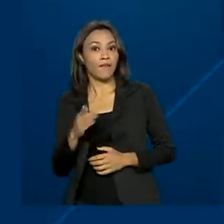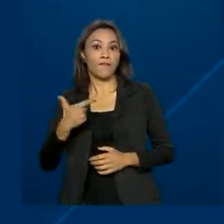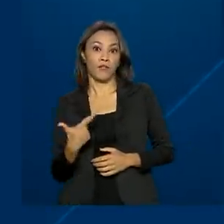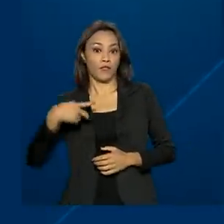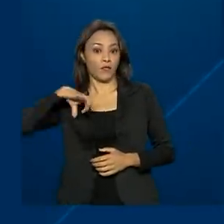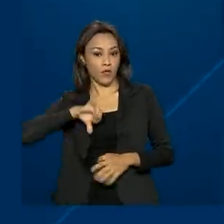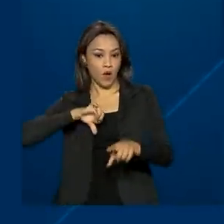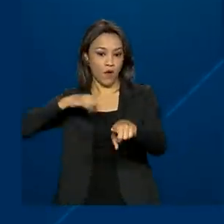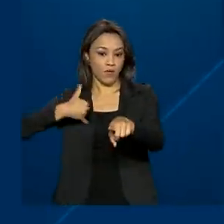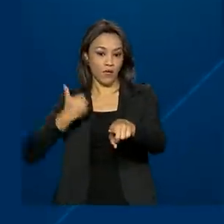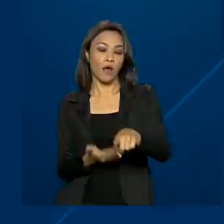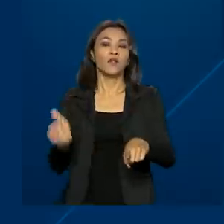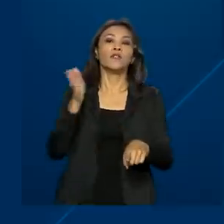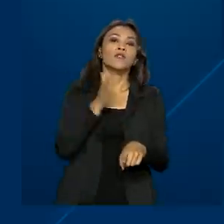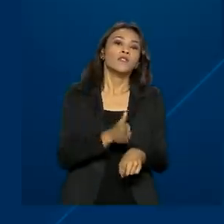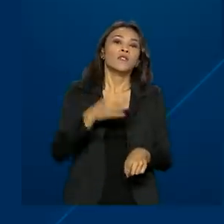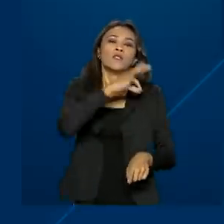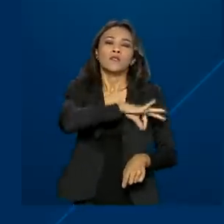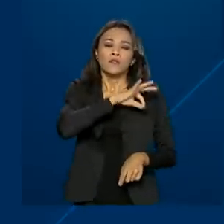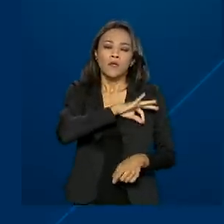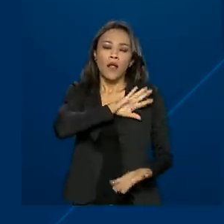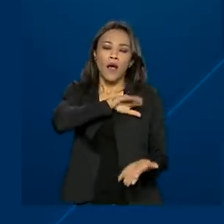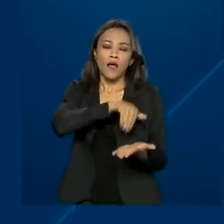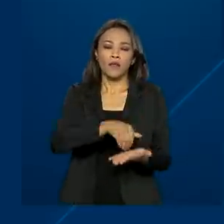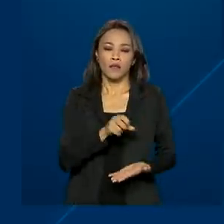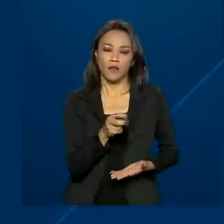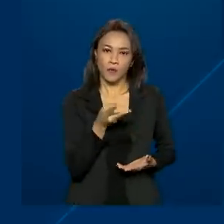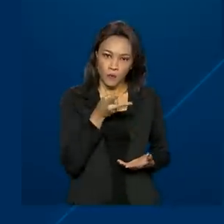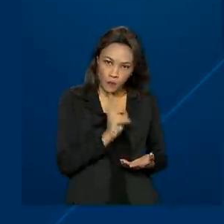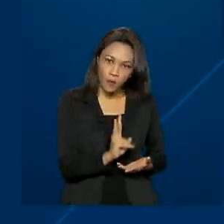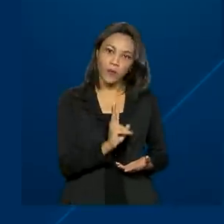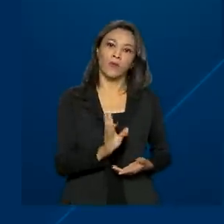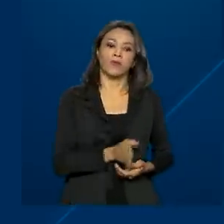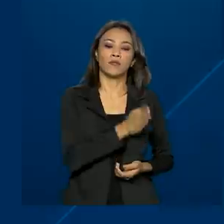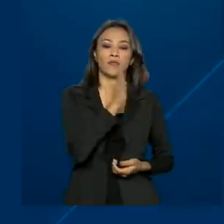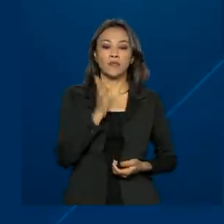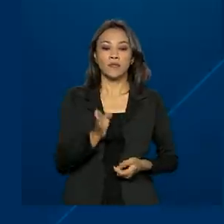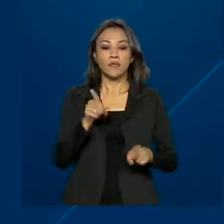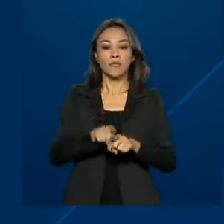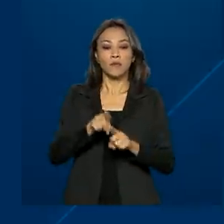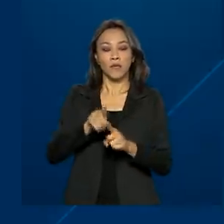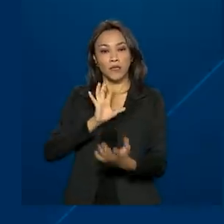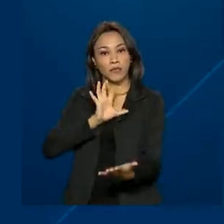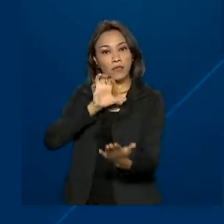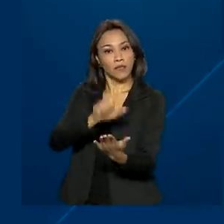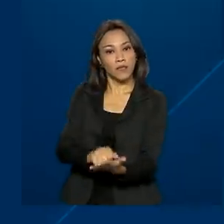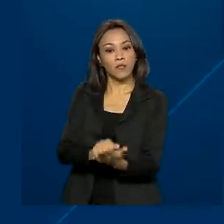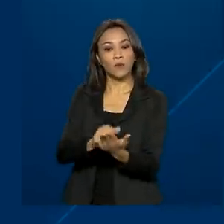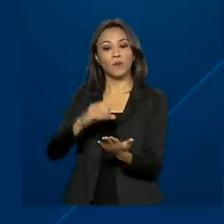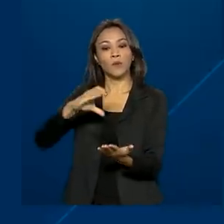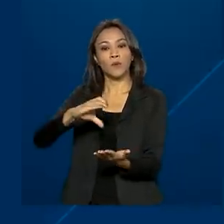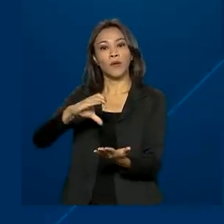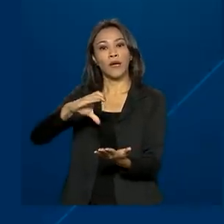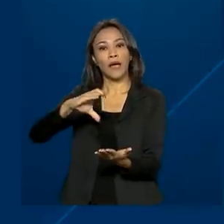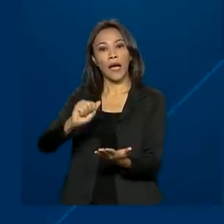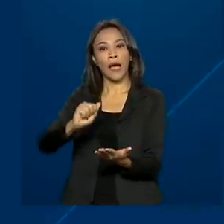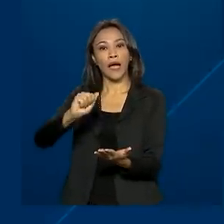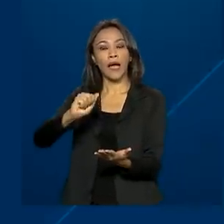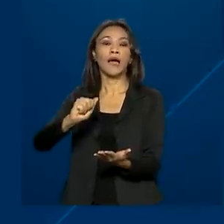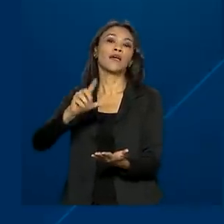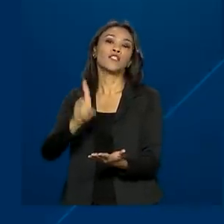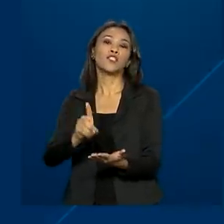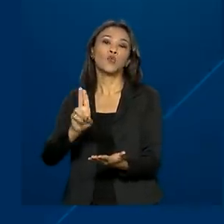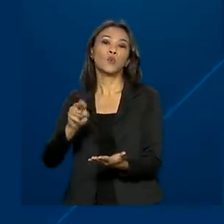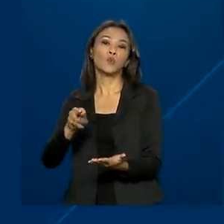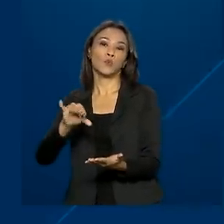idade, renda familiar mensal de até dois salários mínimos e estar inscrito no Cadastro Único para Programas Sociais do